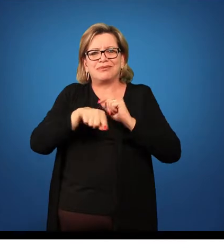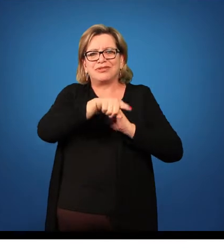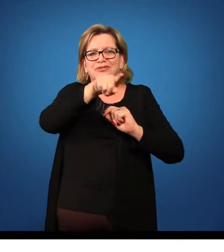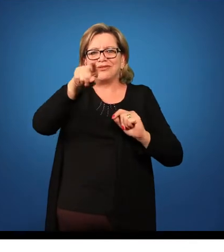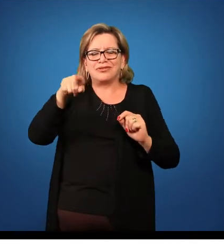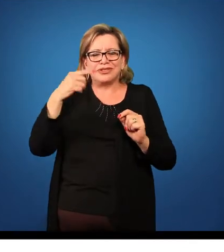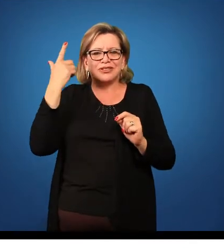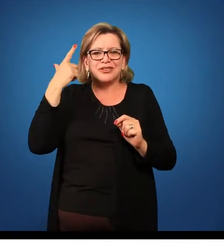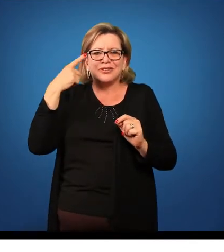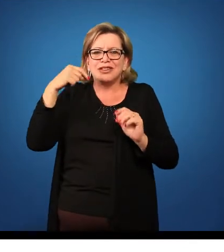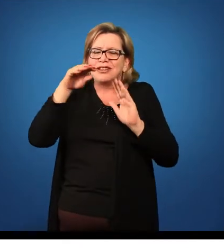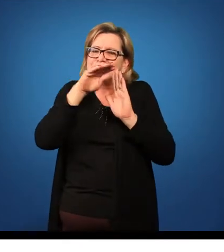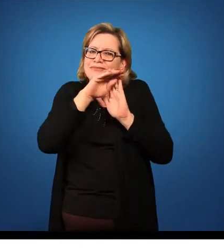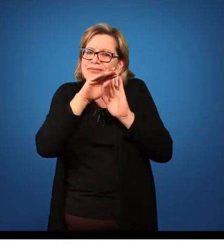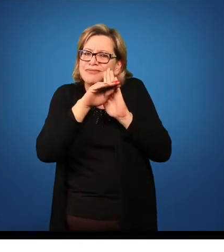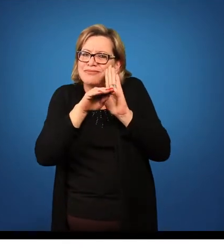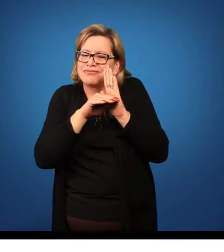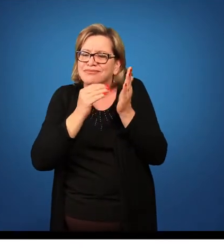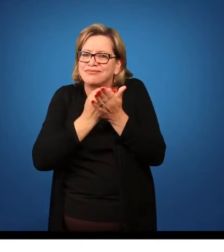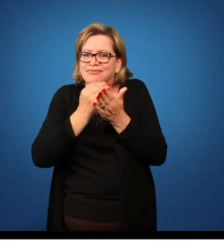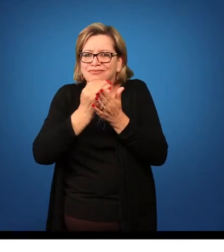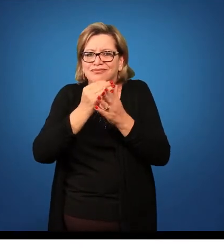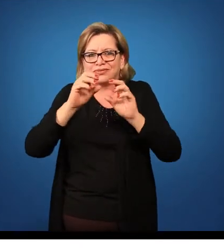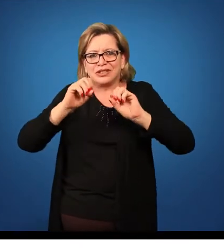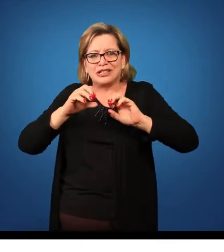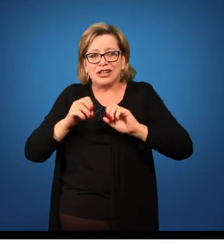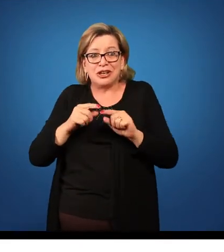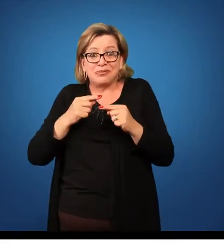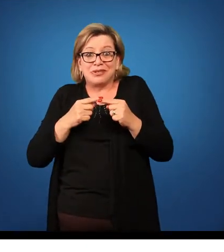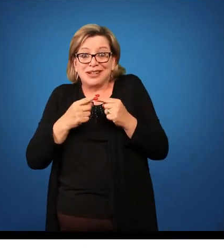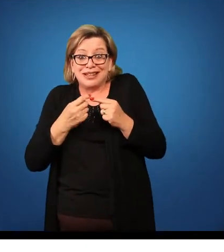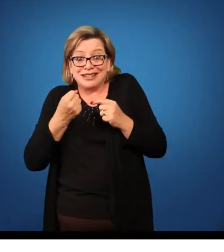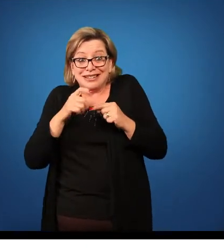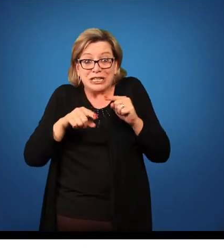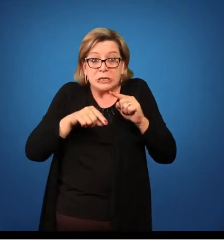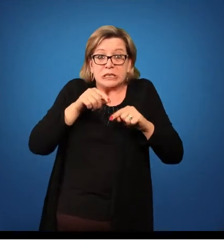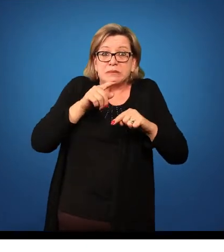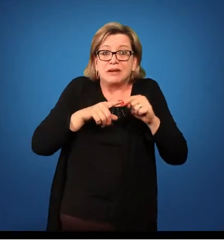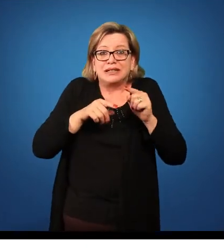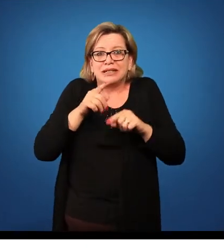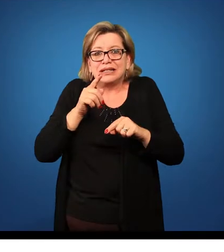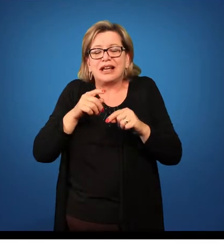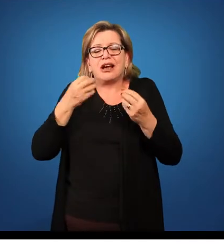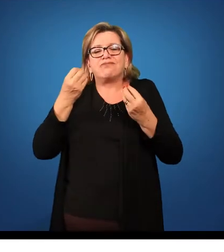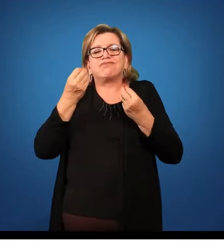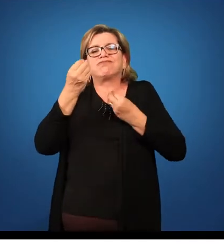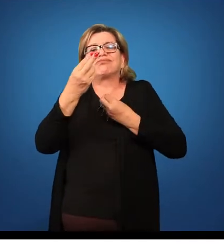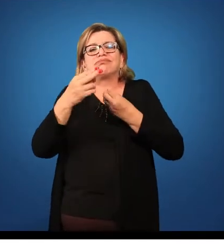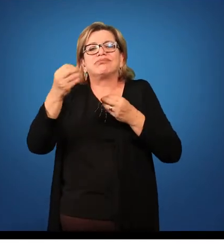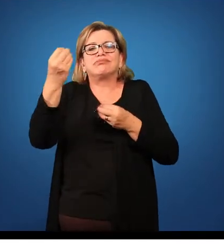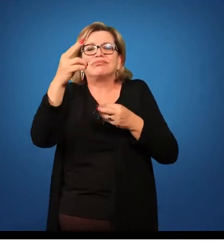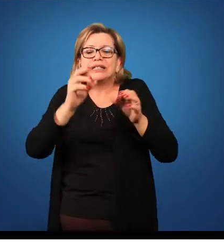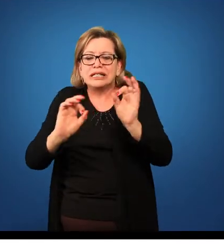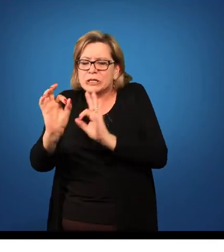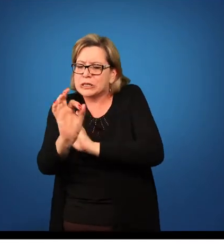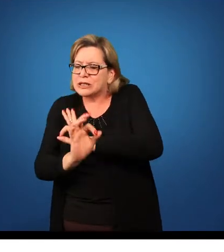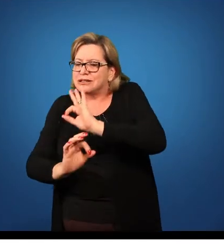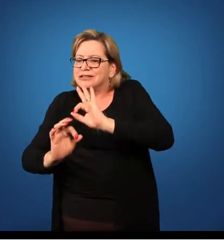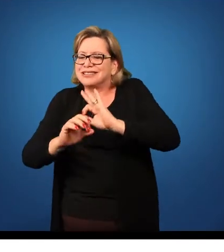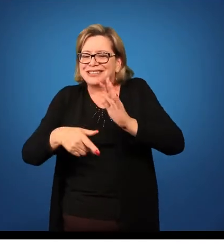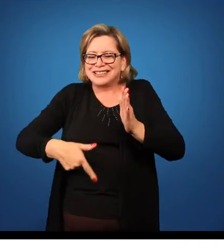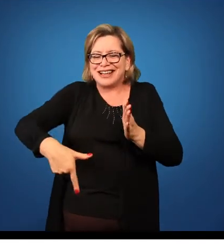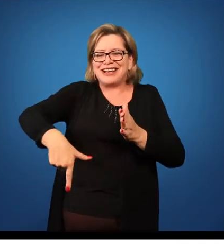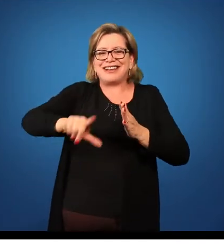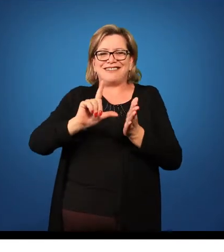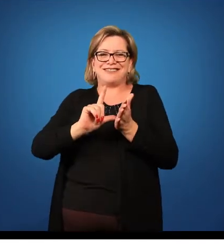planejar ali no início da tua aula, então se você tiver que arrumar algum equipamento, você tiver que arrumar alguma coisa, você já pode se